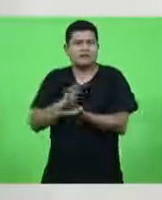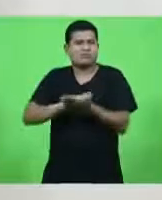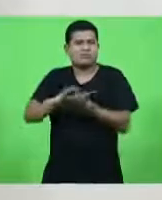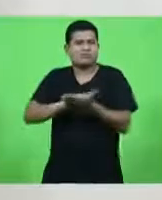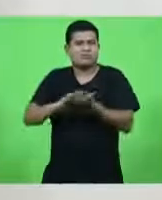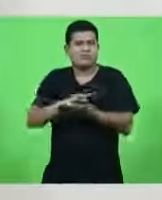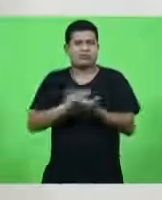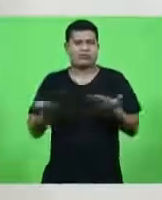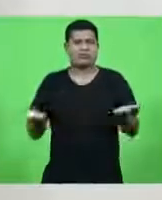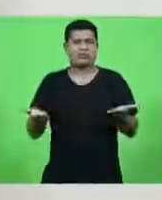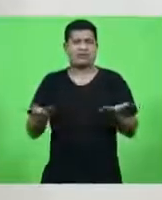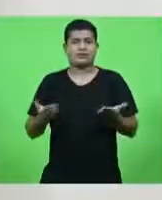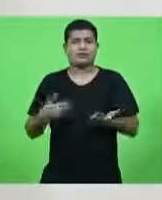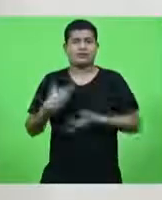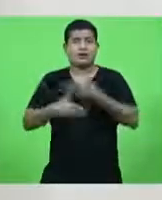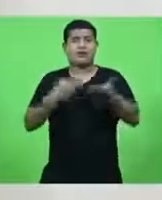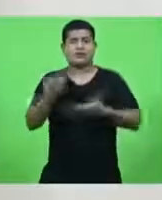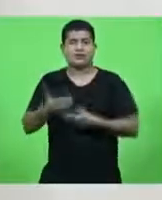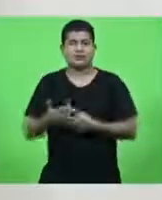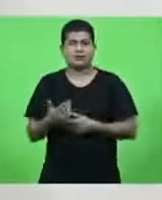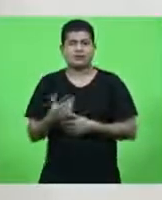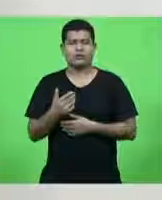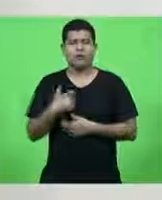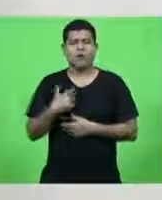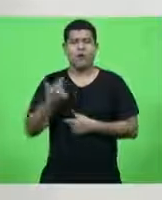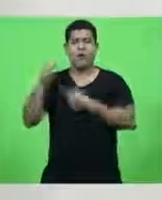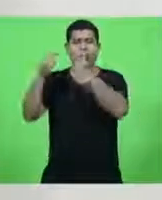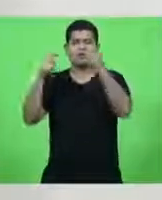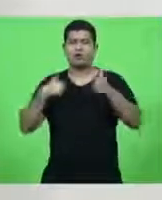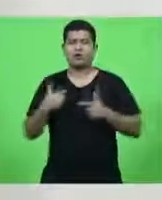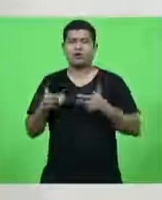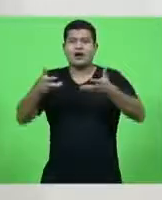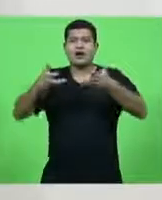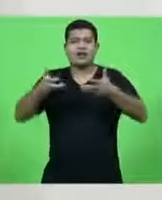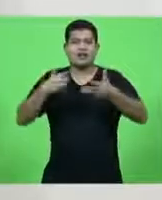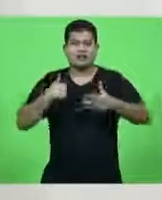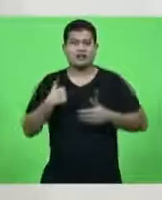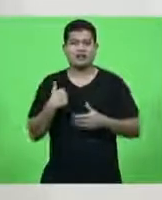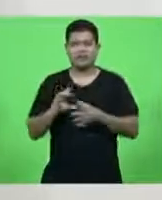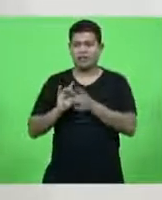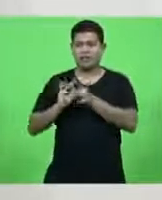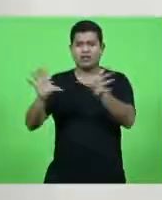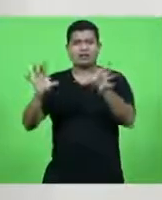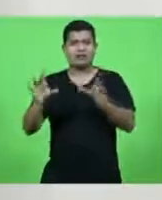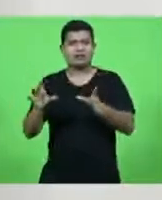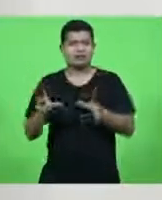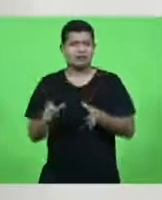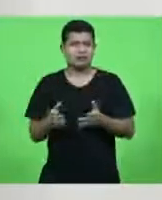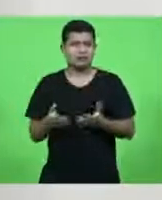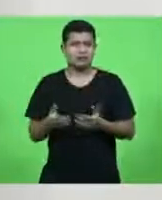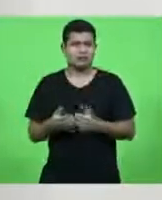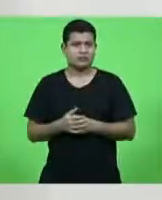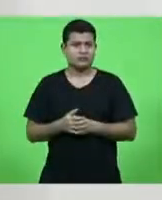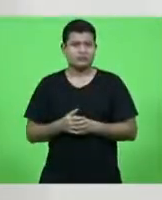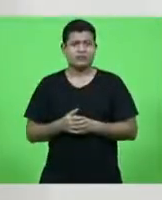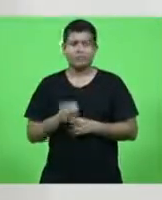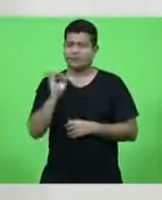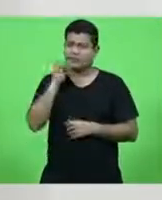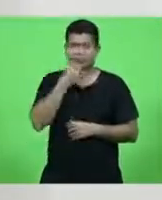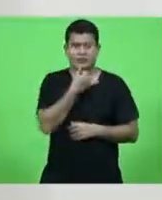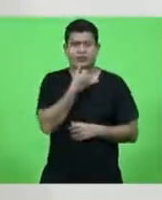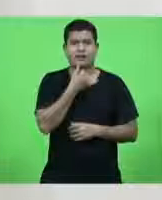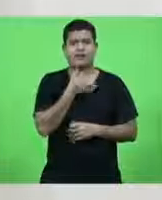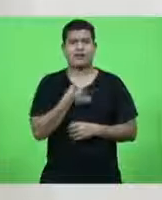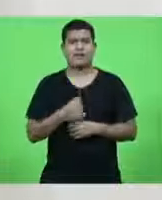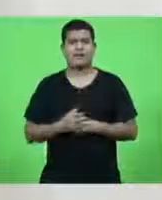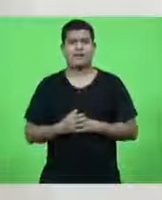quero ver quantos dirceus, palocis, vacares vão querer também ser soltos e livres. Isso é lamentável, senhores, é